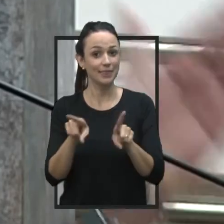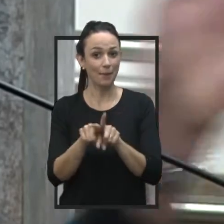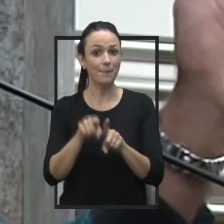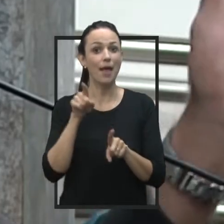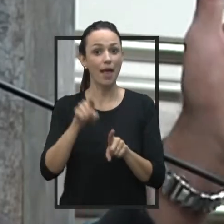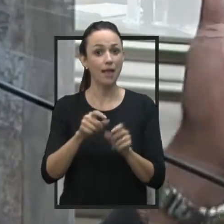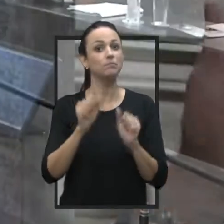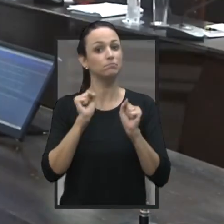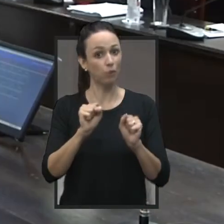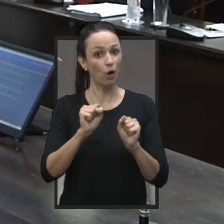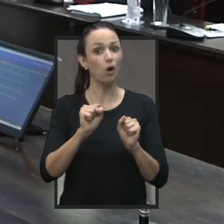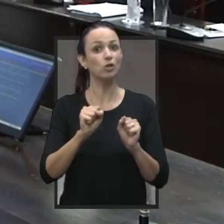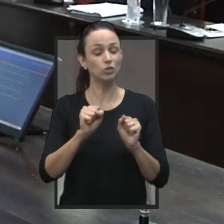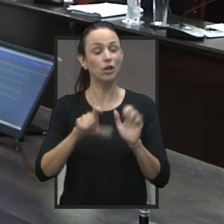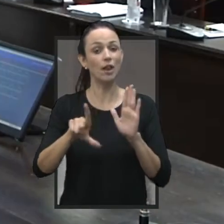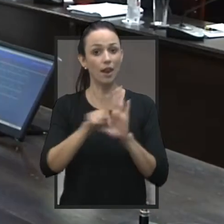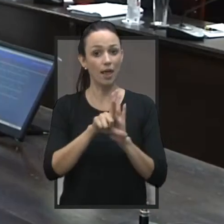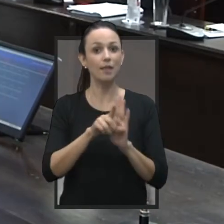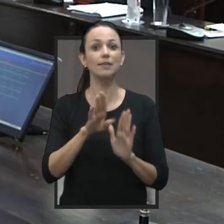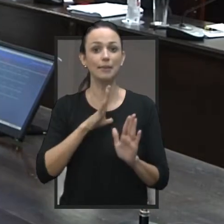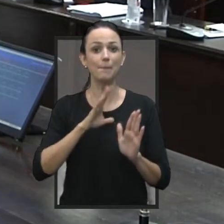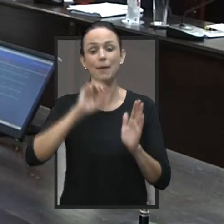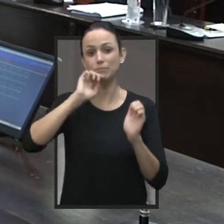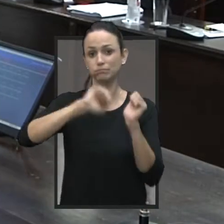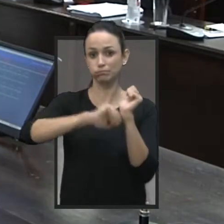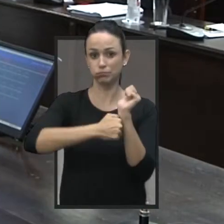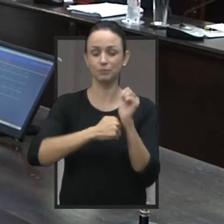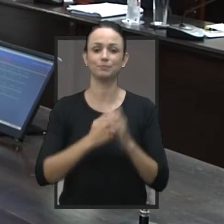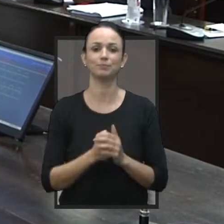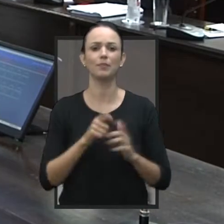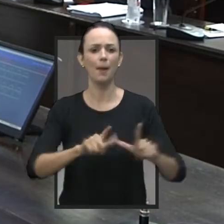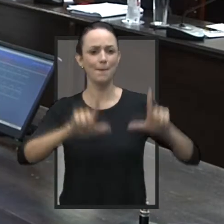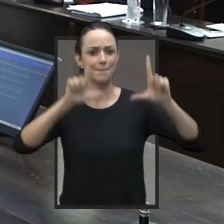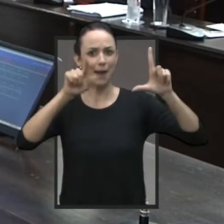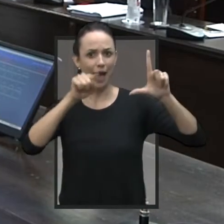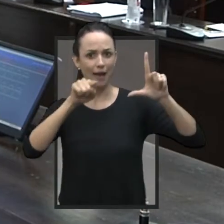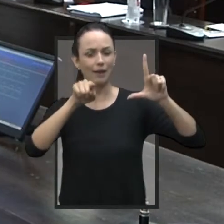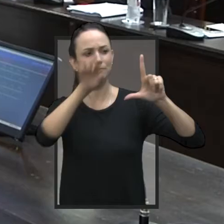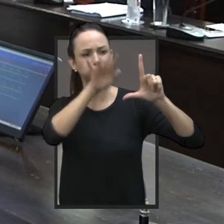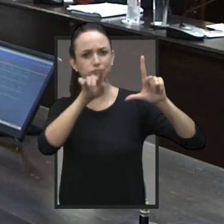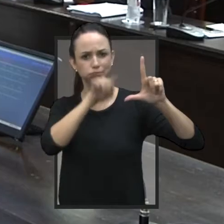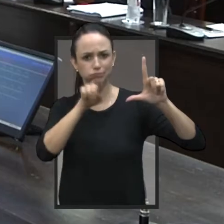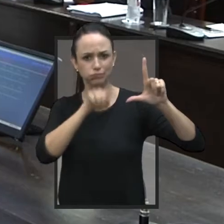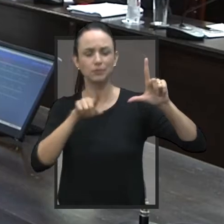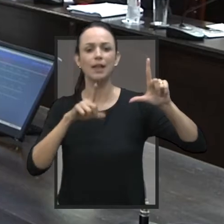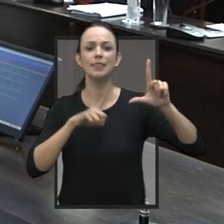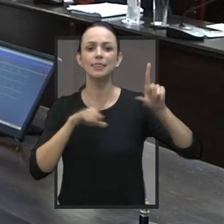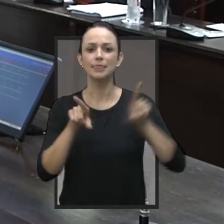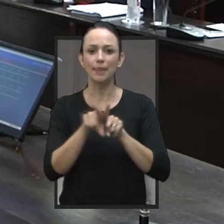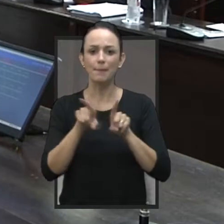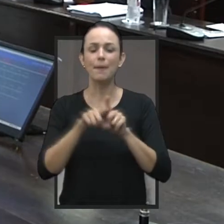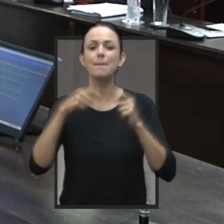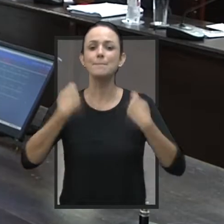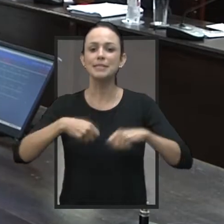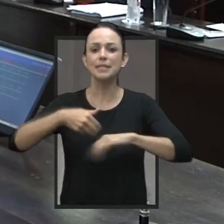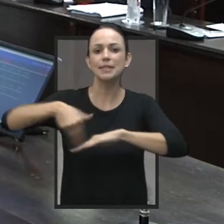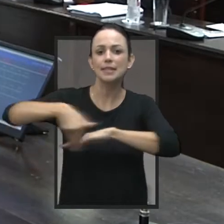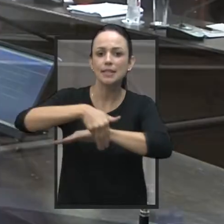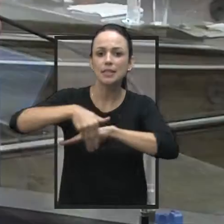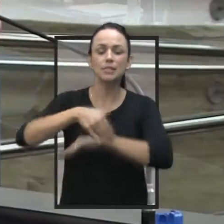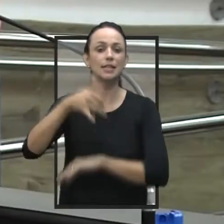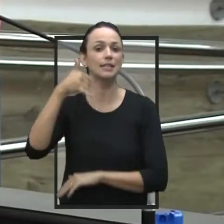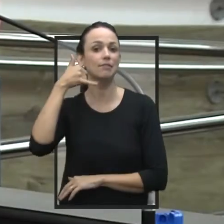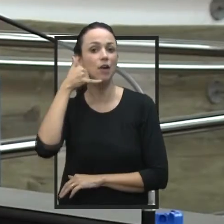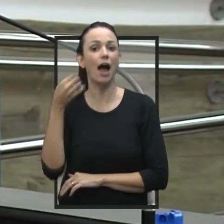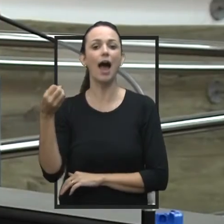procedimento é sigiloso. A placa ou cartaz informativo previsto neste projeto de lei deve conter ainda o endereço